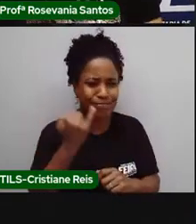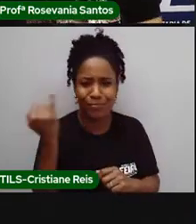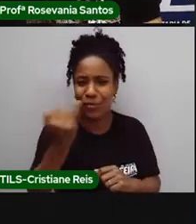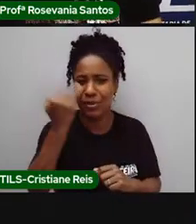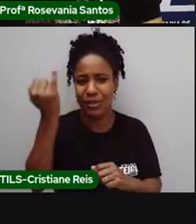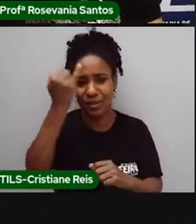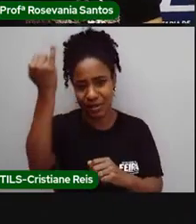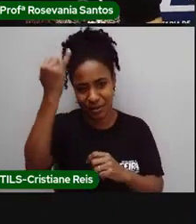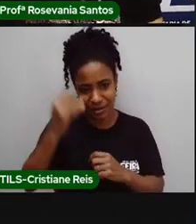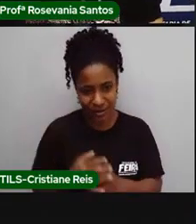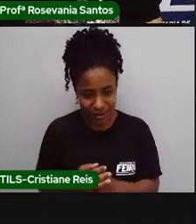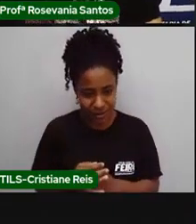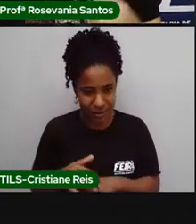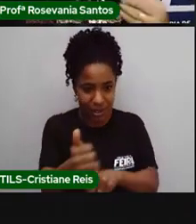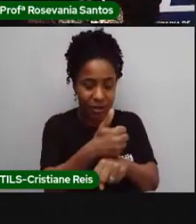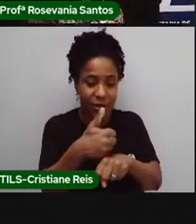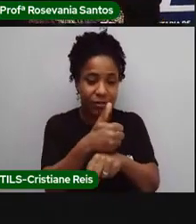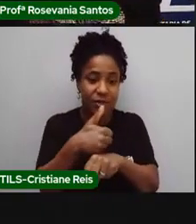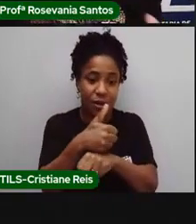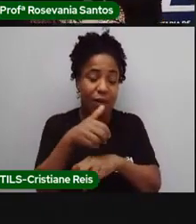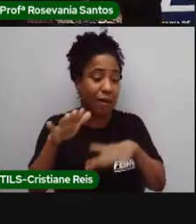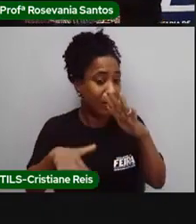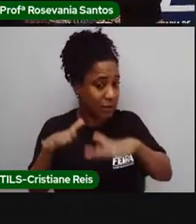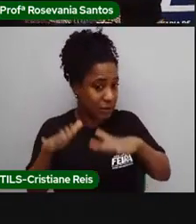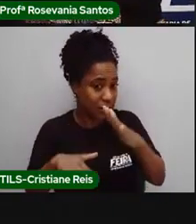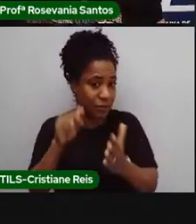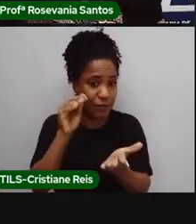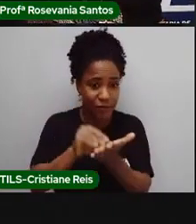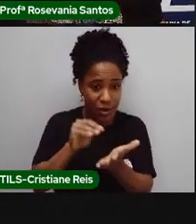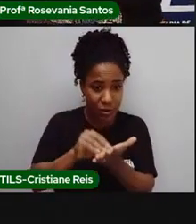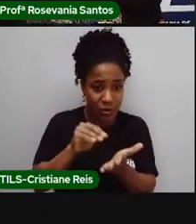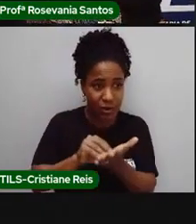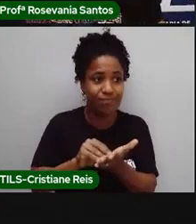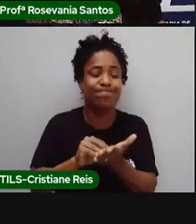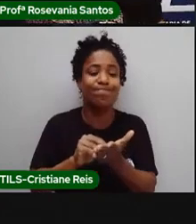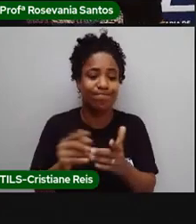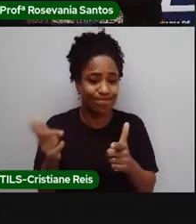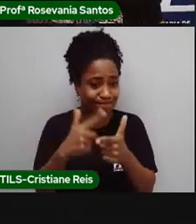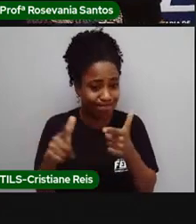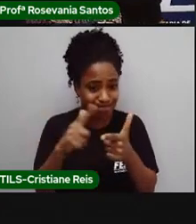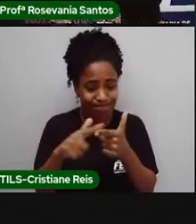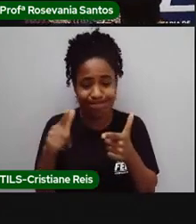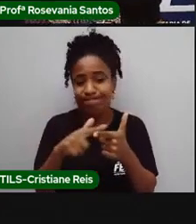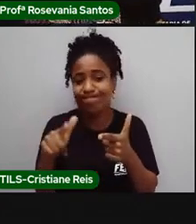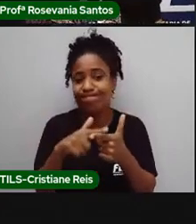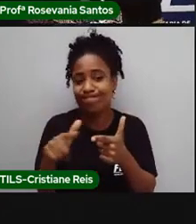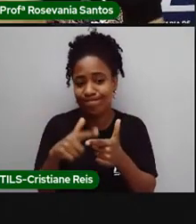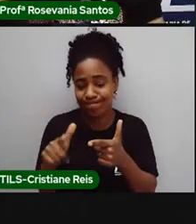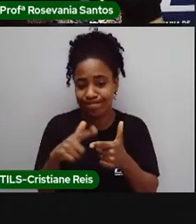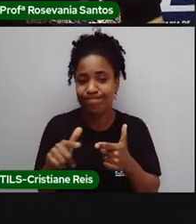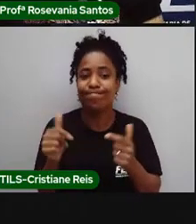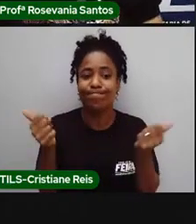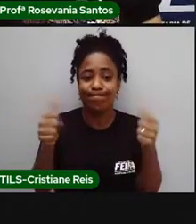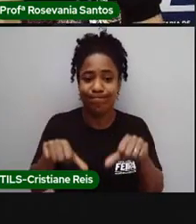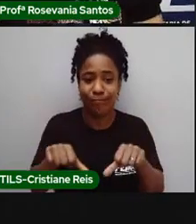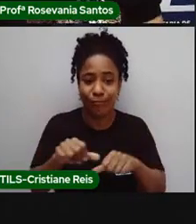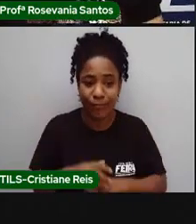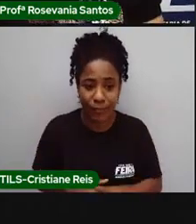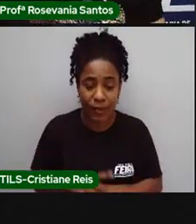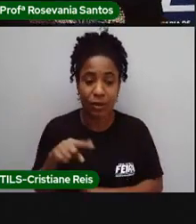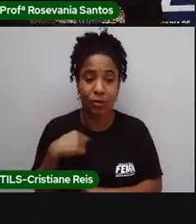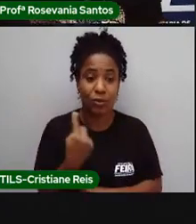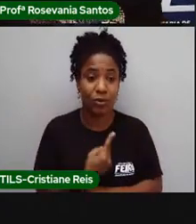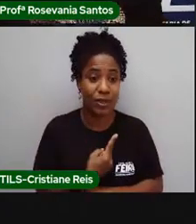E a falta de cada uma delas, infelizmente, gera uma série de conflitos. Então, é importante a gente valorizar